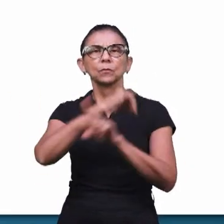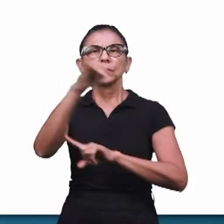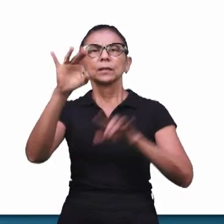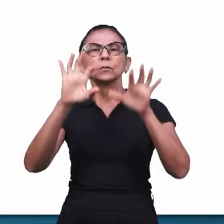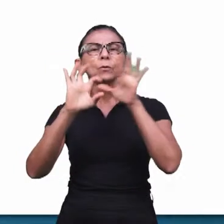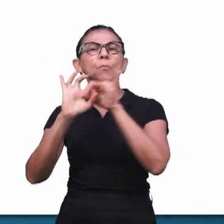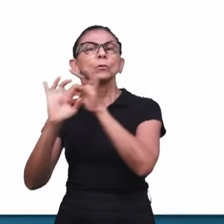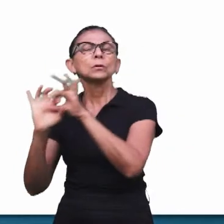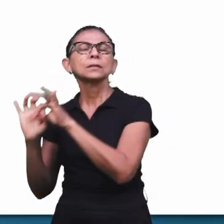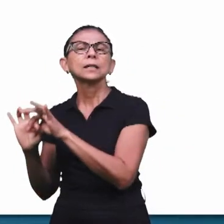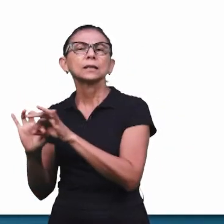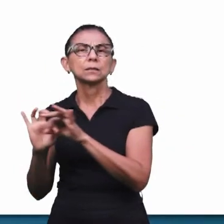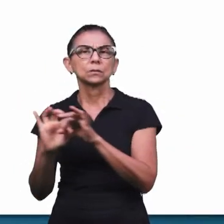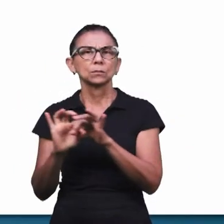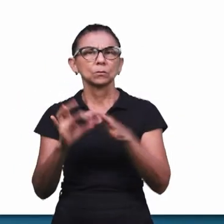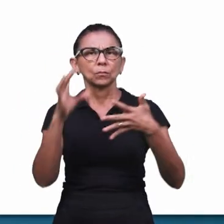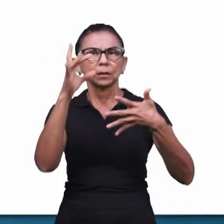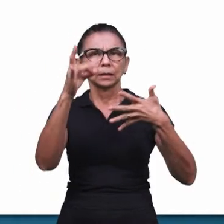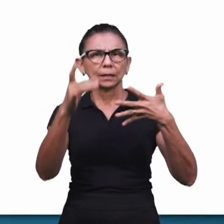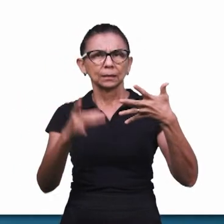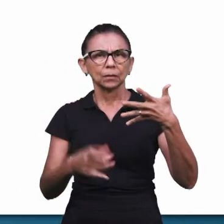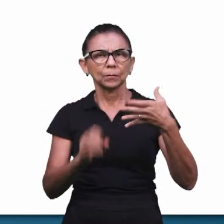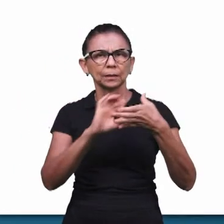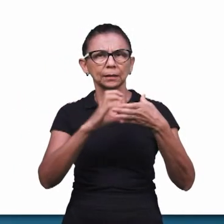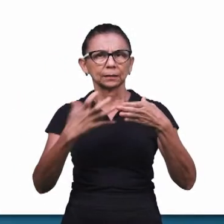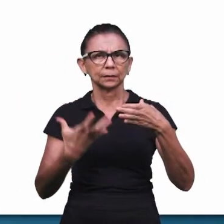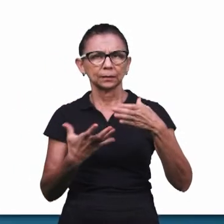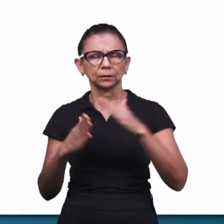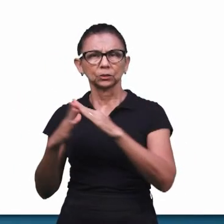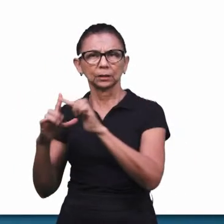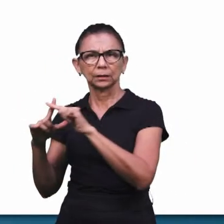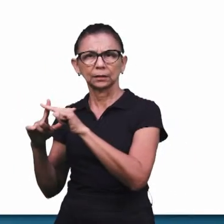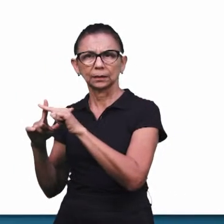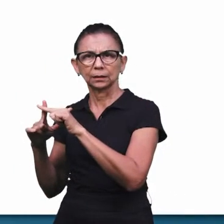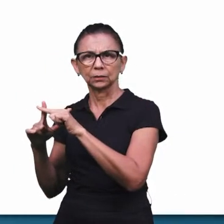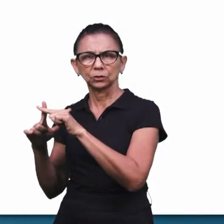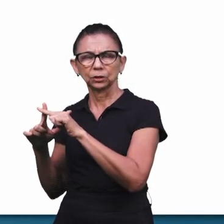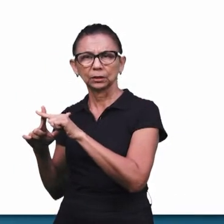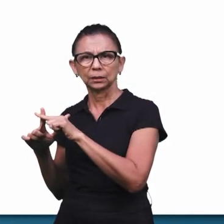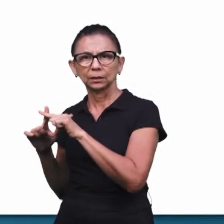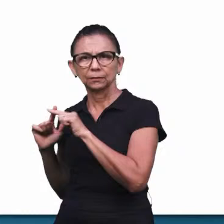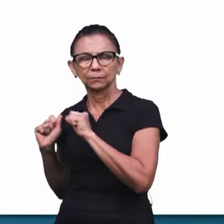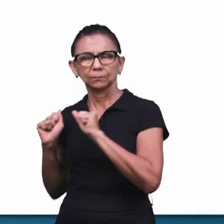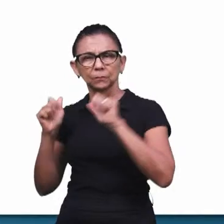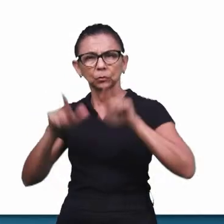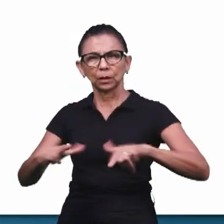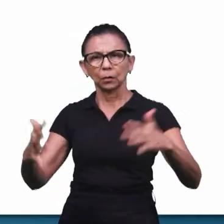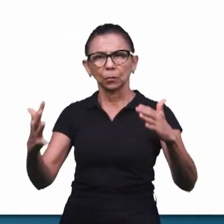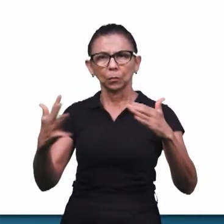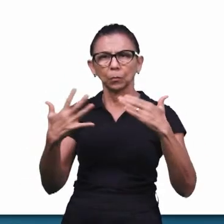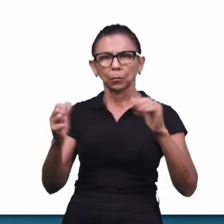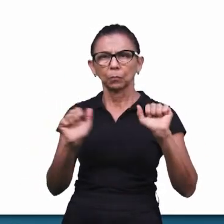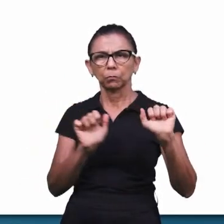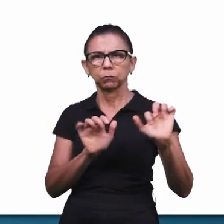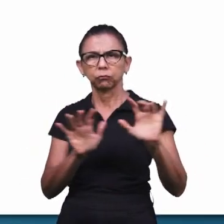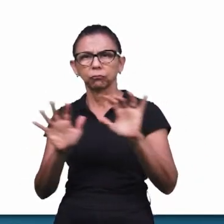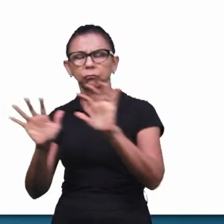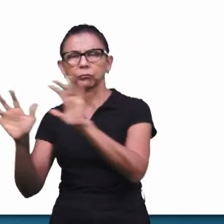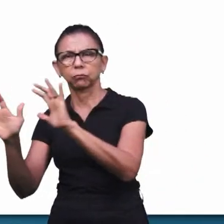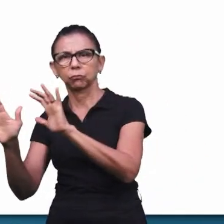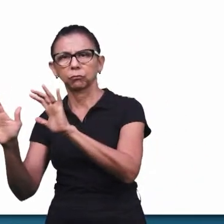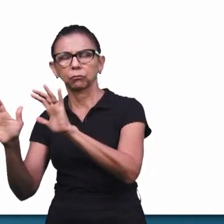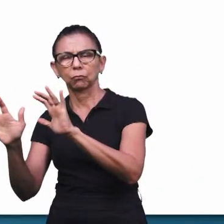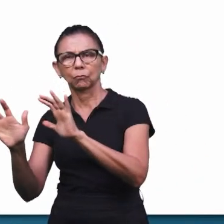faça a aplicação profética de cada uma das características da igreja que subirá do deserto. Então, a primeira